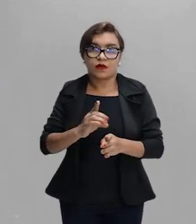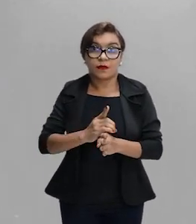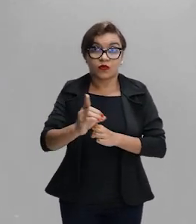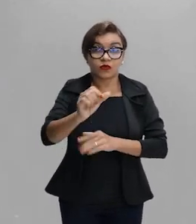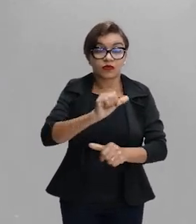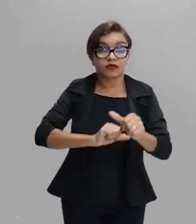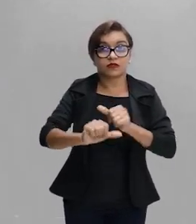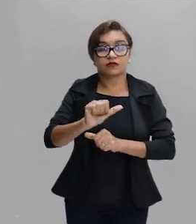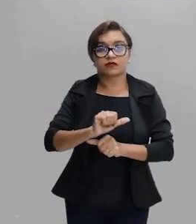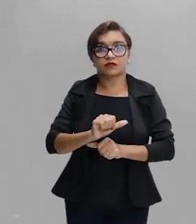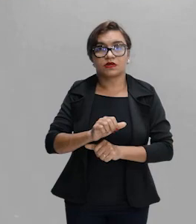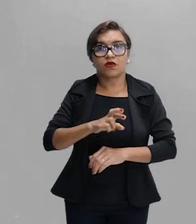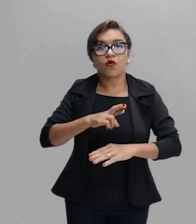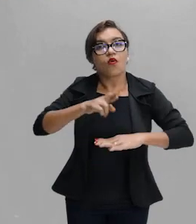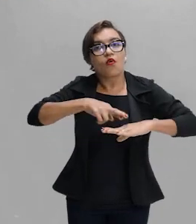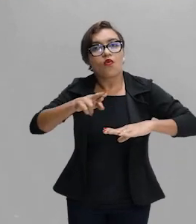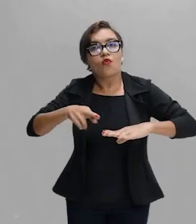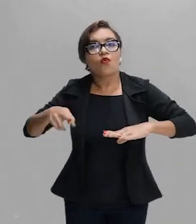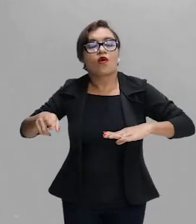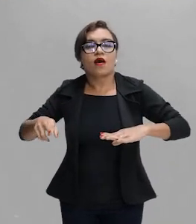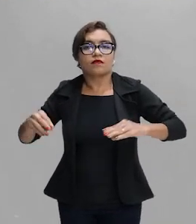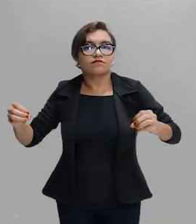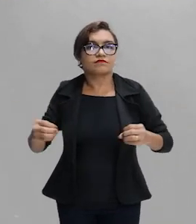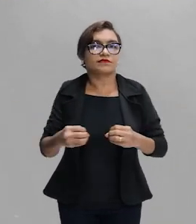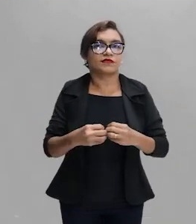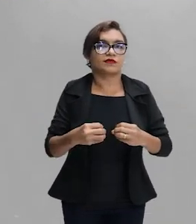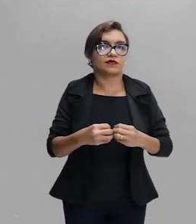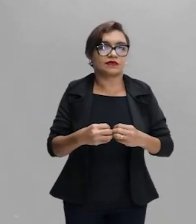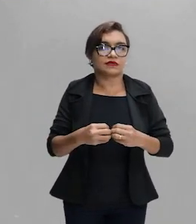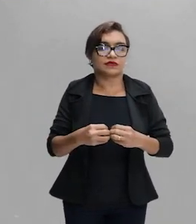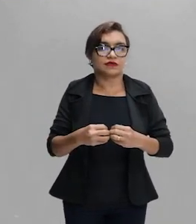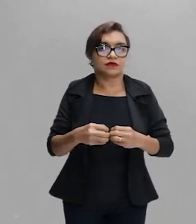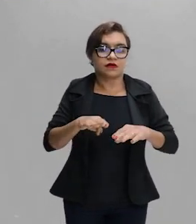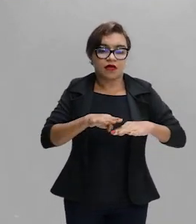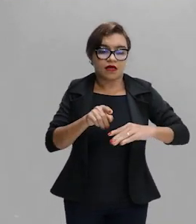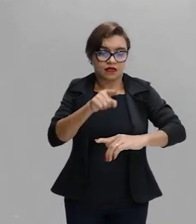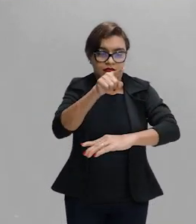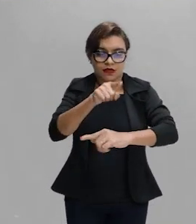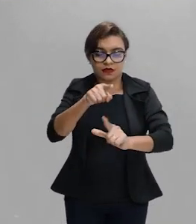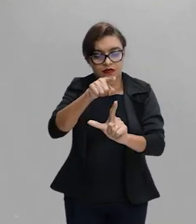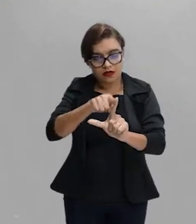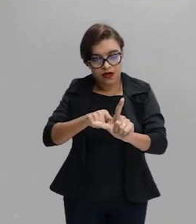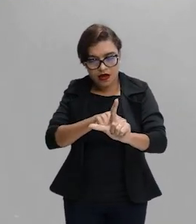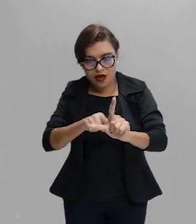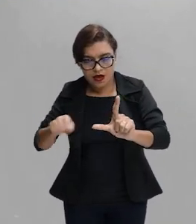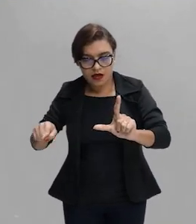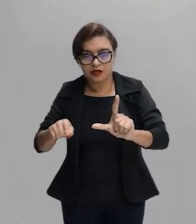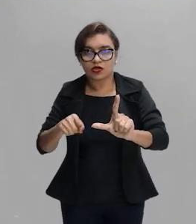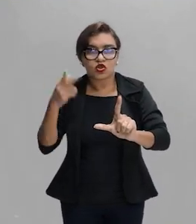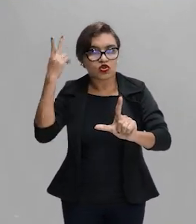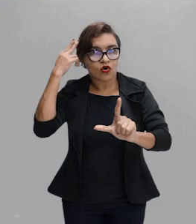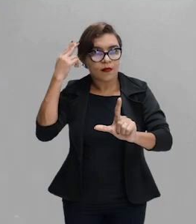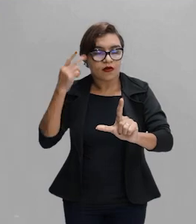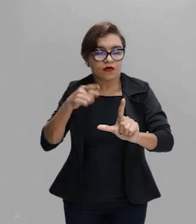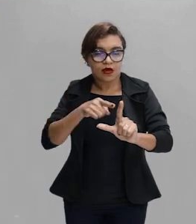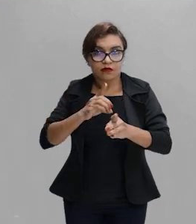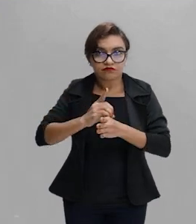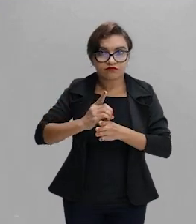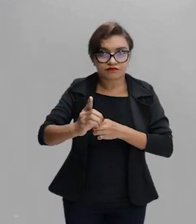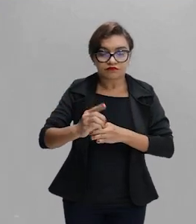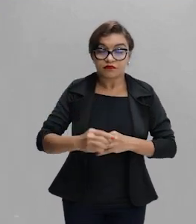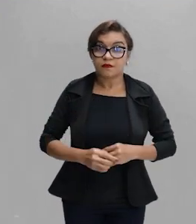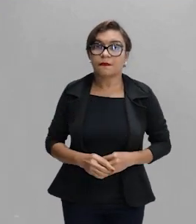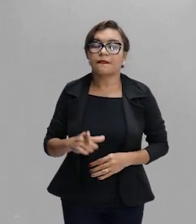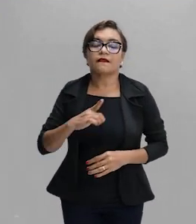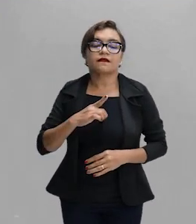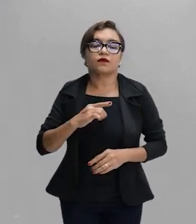Com isso, o raio refratado vai se aproximar da reta normal, que é uma reta de orientação que nós vamos ter. Então, quando passa